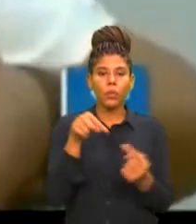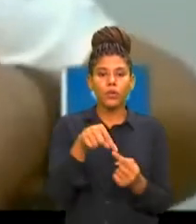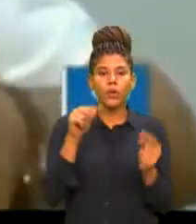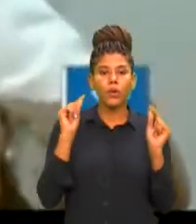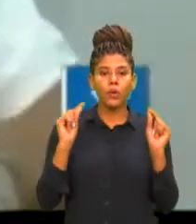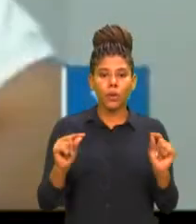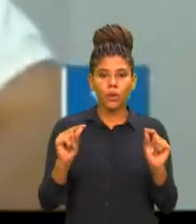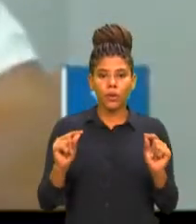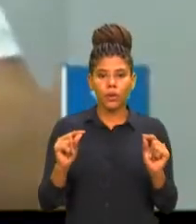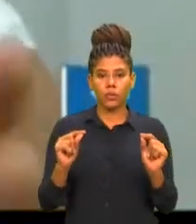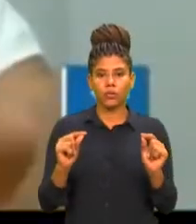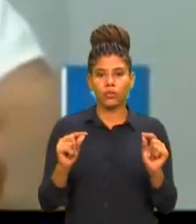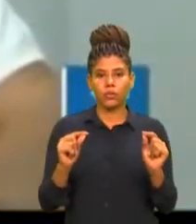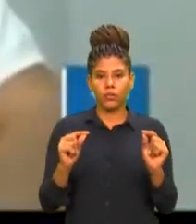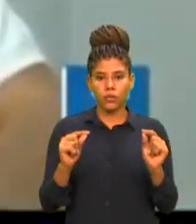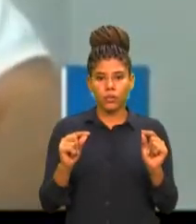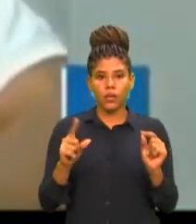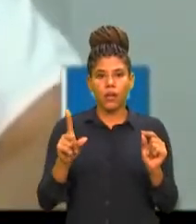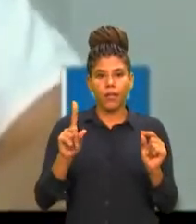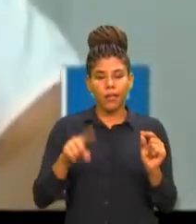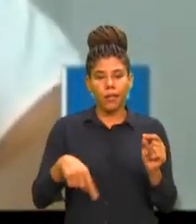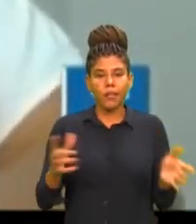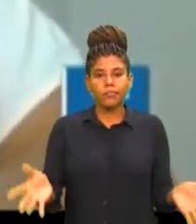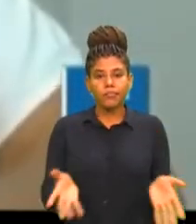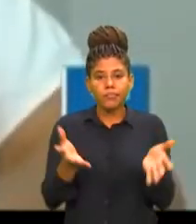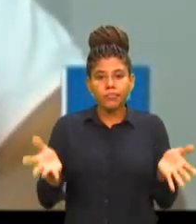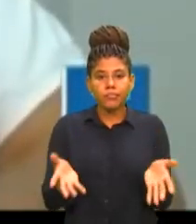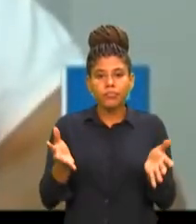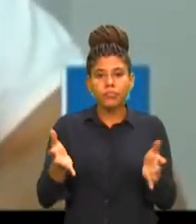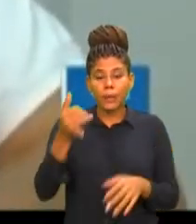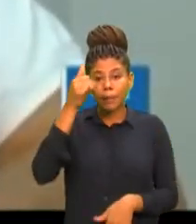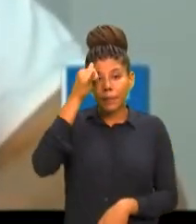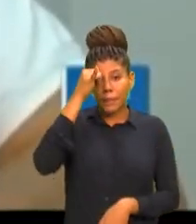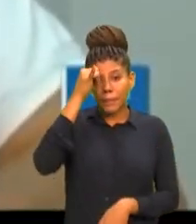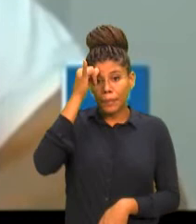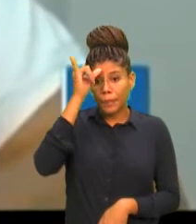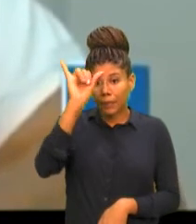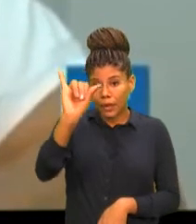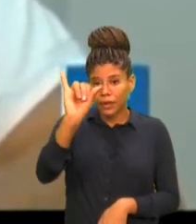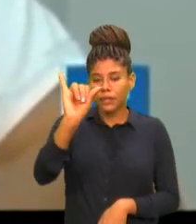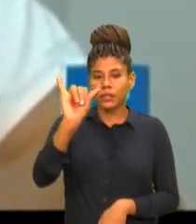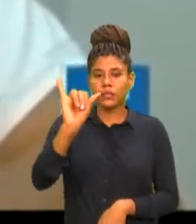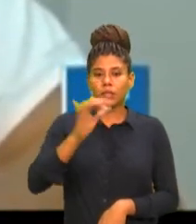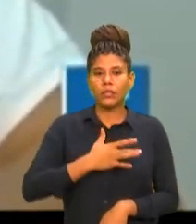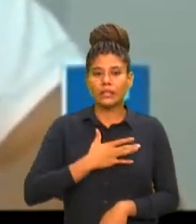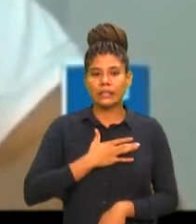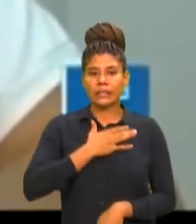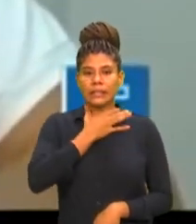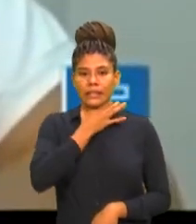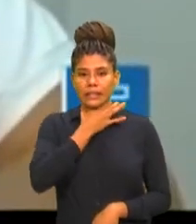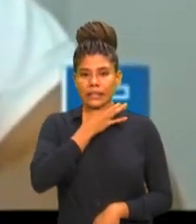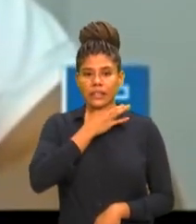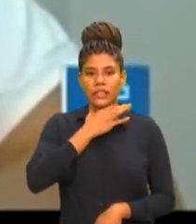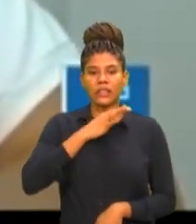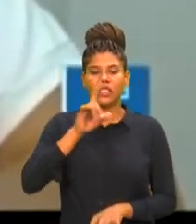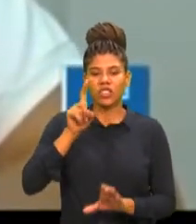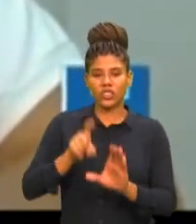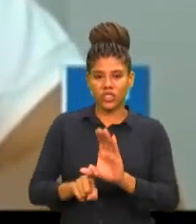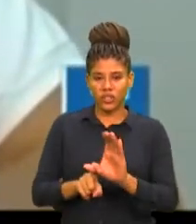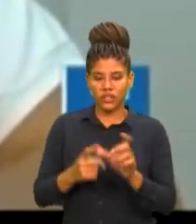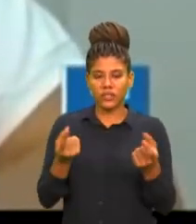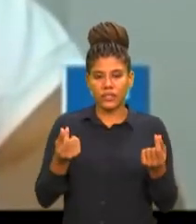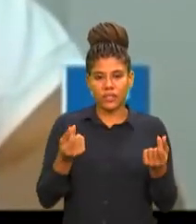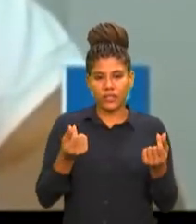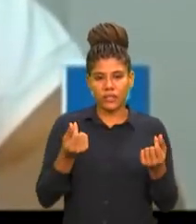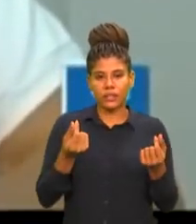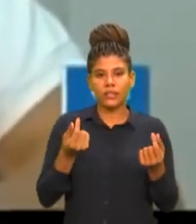promover mecanismo de prevenção e tratamento do superendividamento e de proteção do